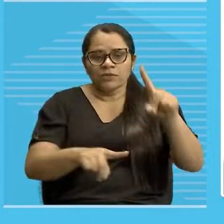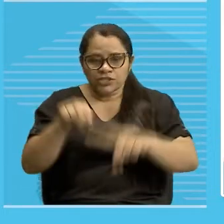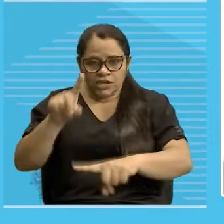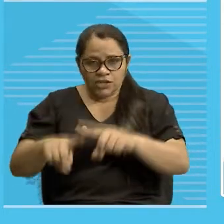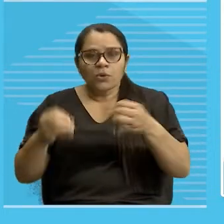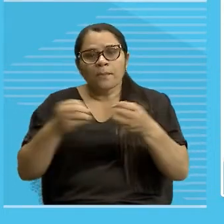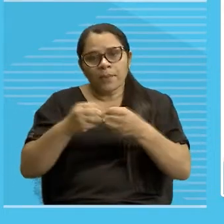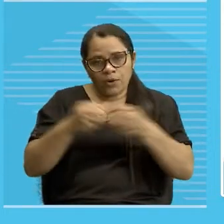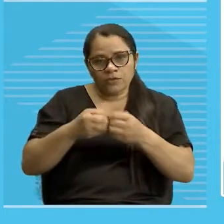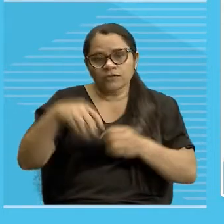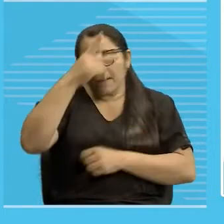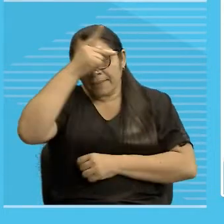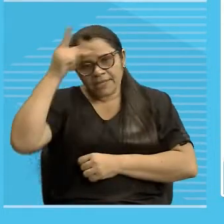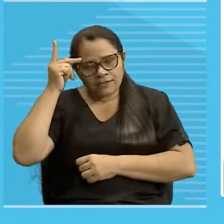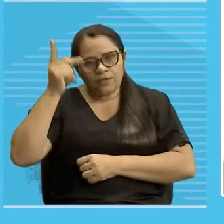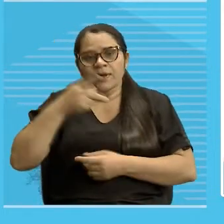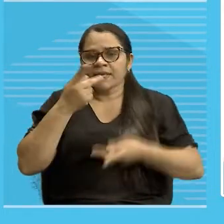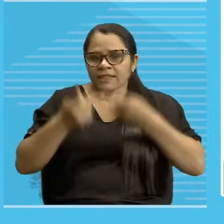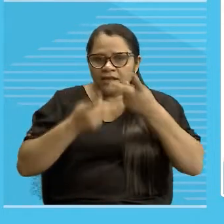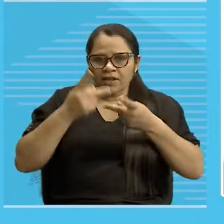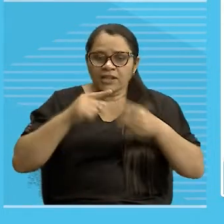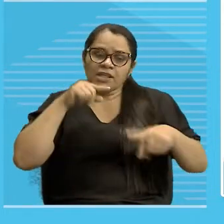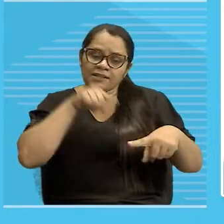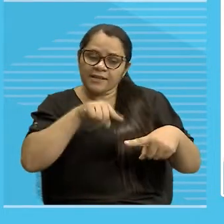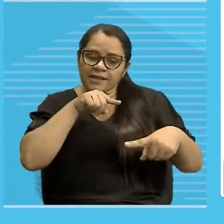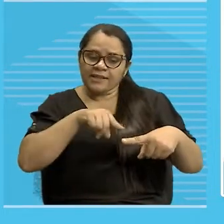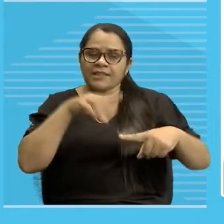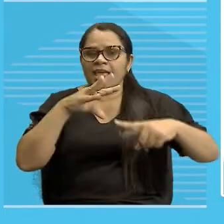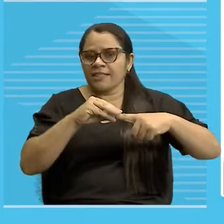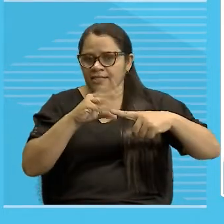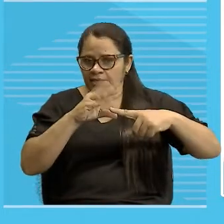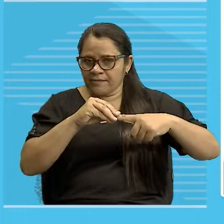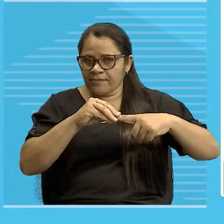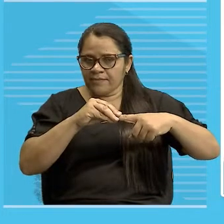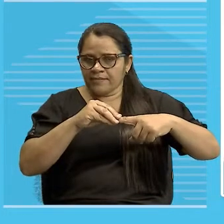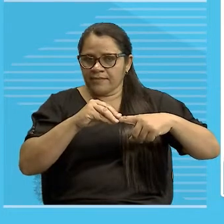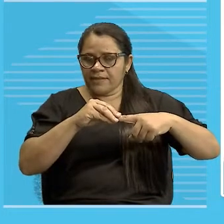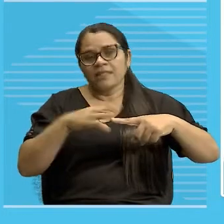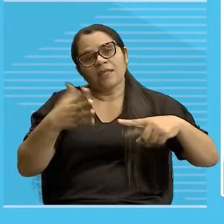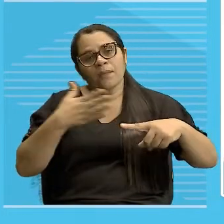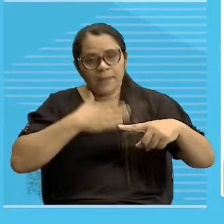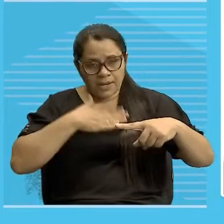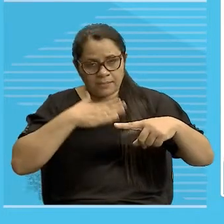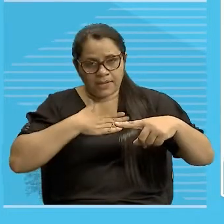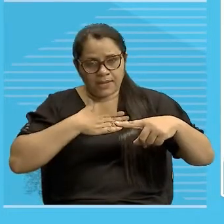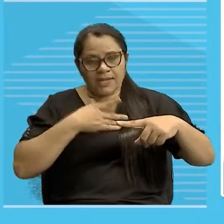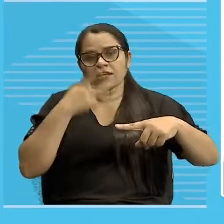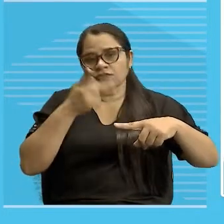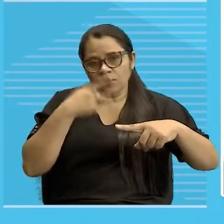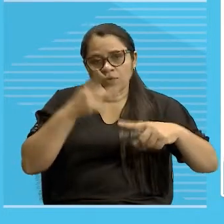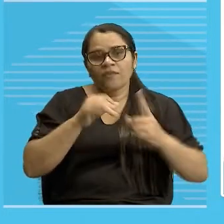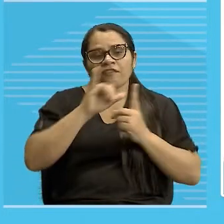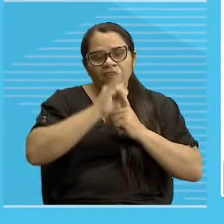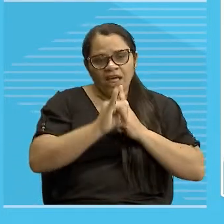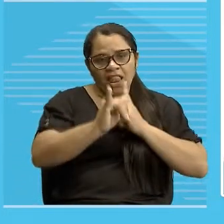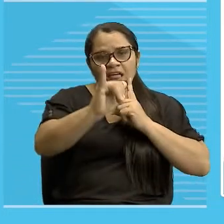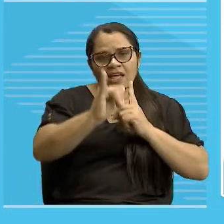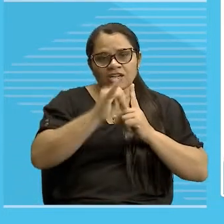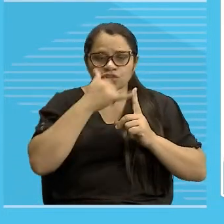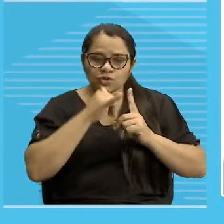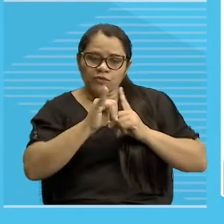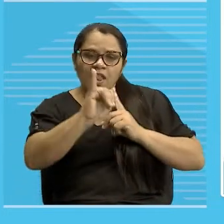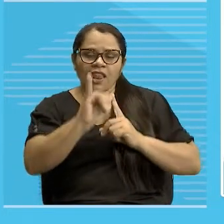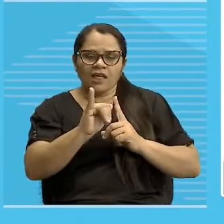me referindo, estou apontando pra ela. Essa caneta. Então, pra mim, que sou a emissora, deveria ser esta